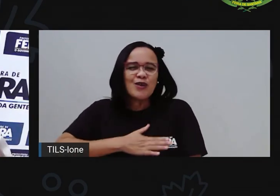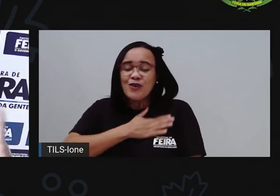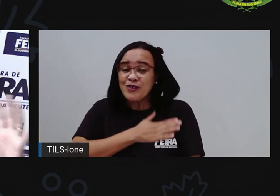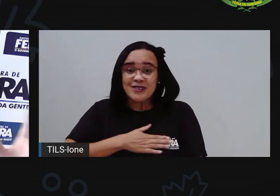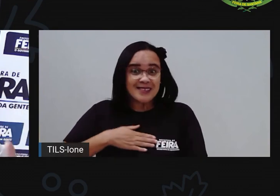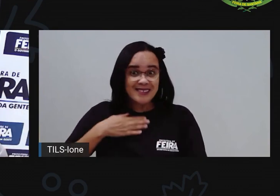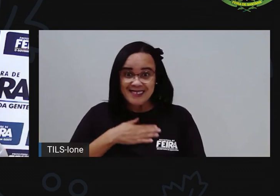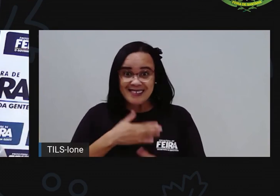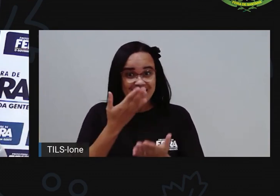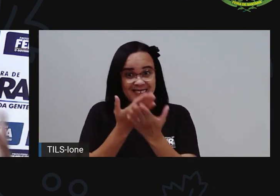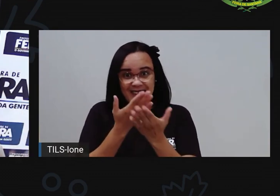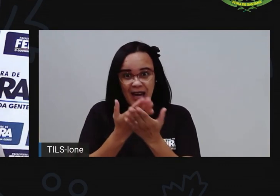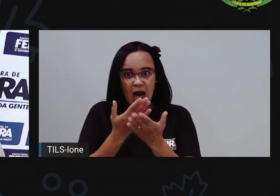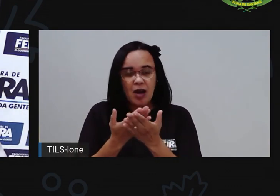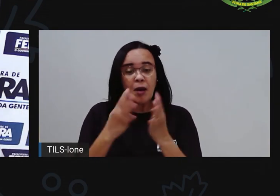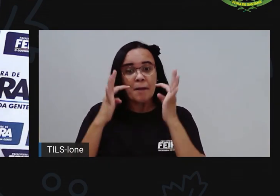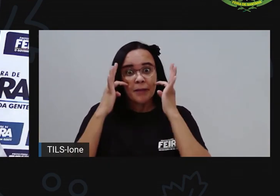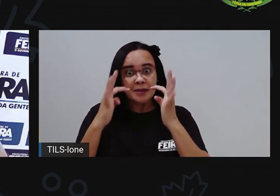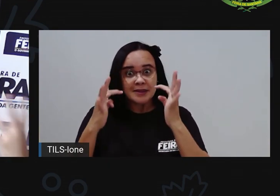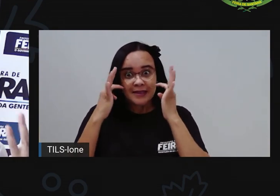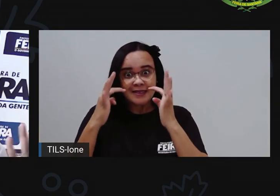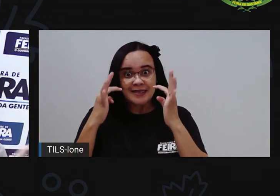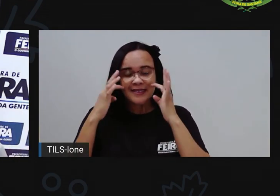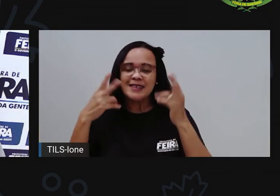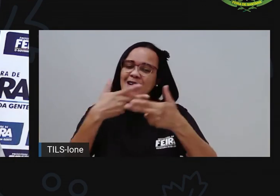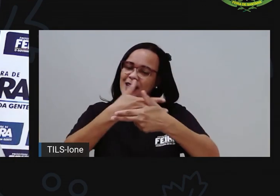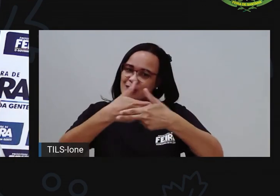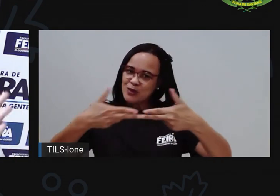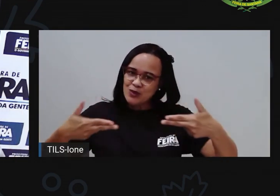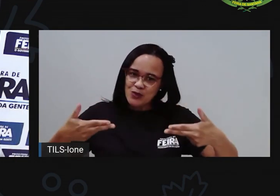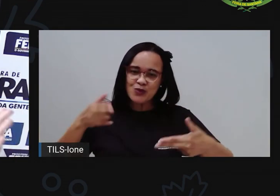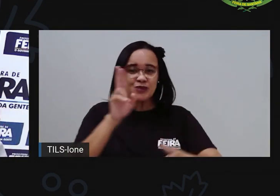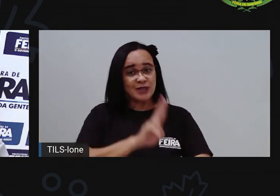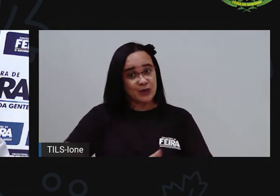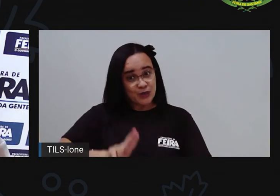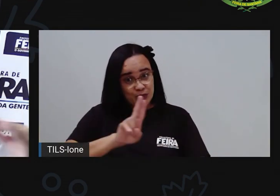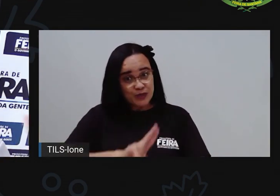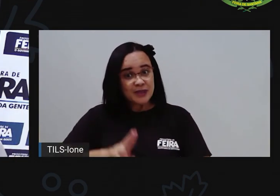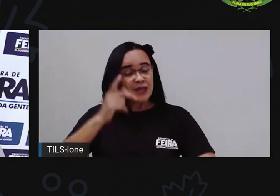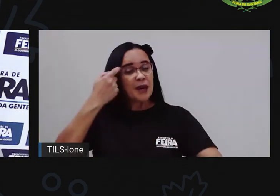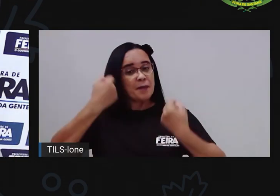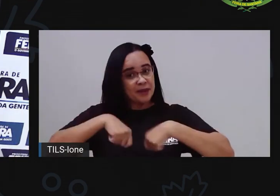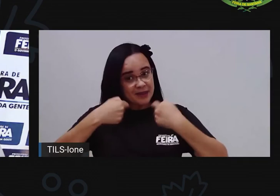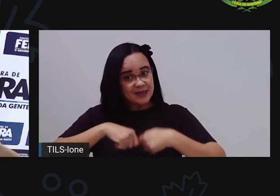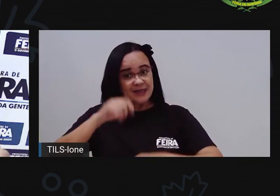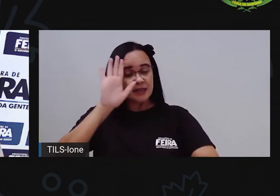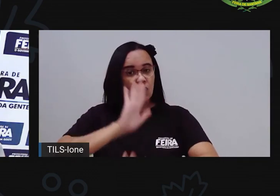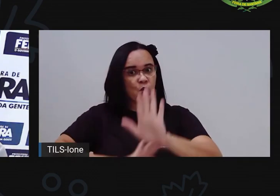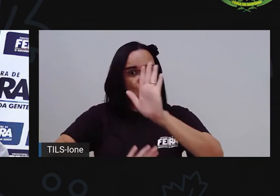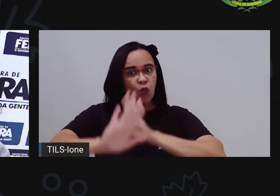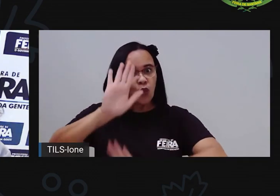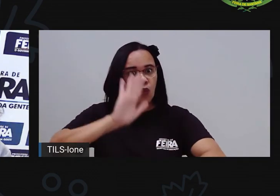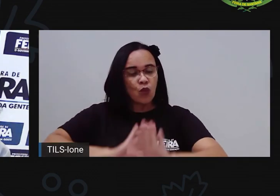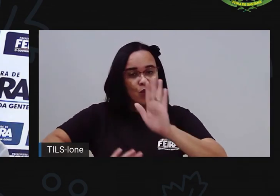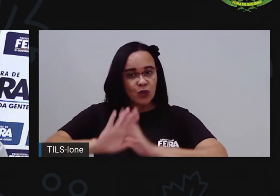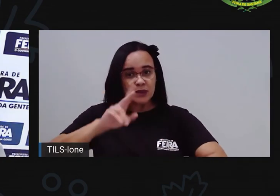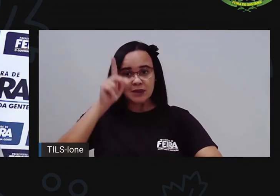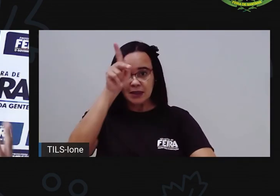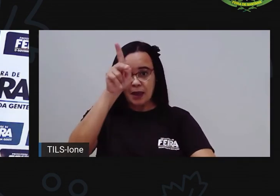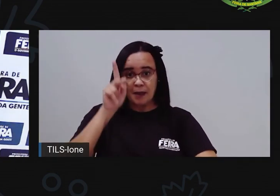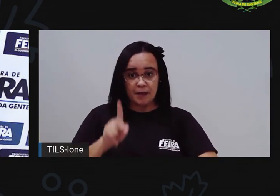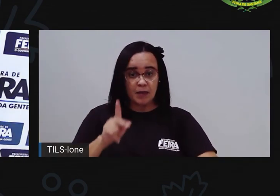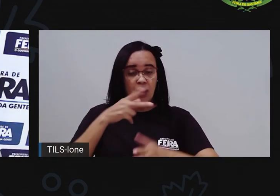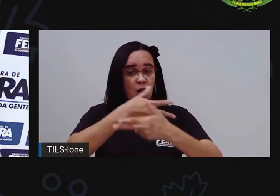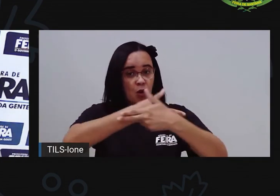fiquem atentos aí na casa de vocês, aos objetos, né? Terem esse cuidado de separar os objetos de uso pessoal, não